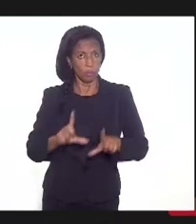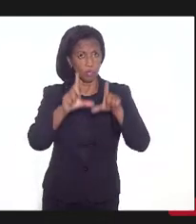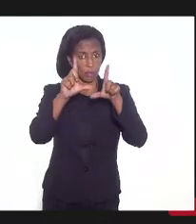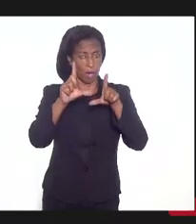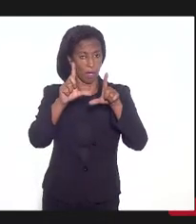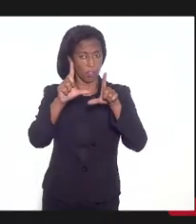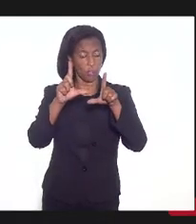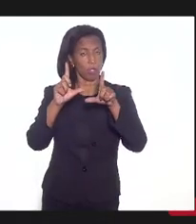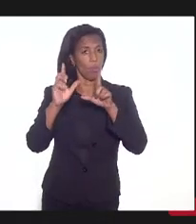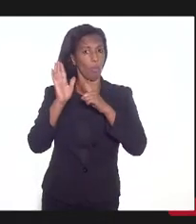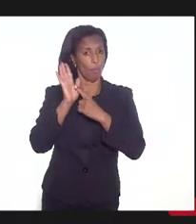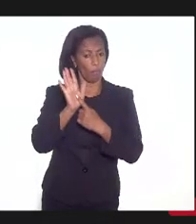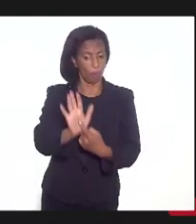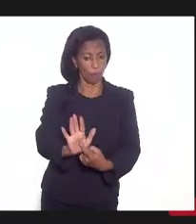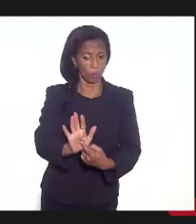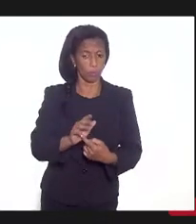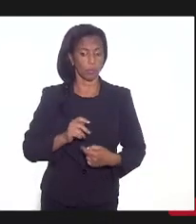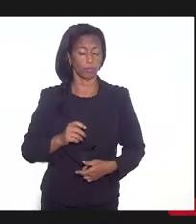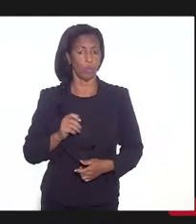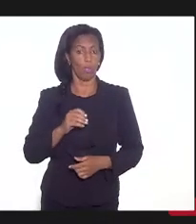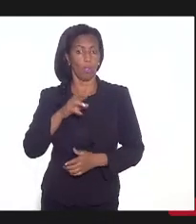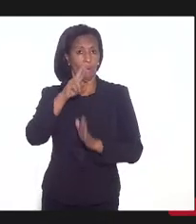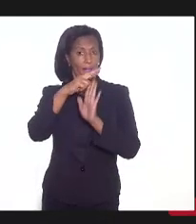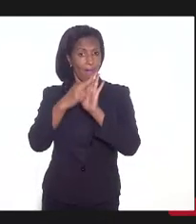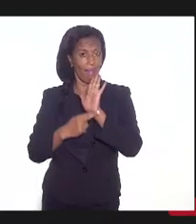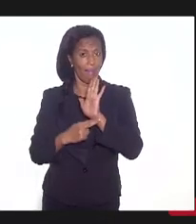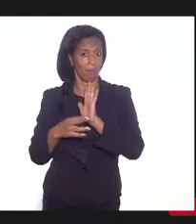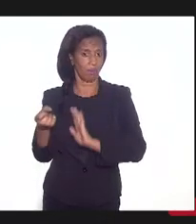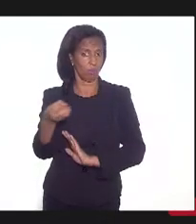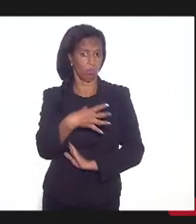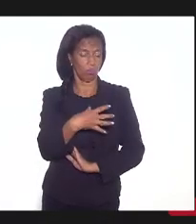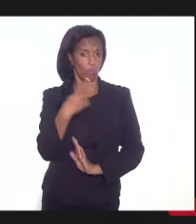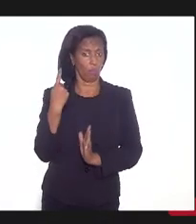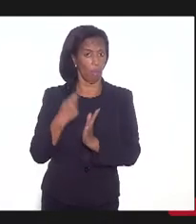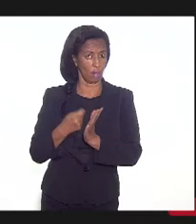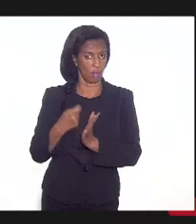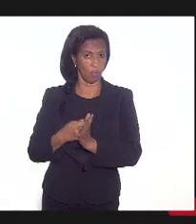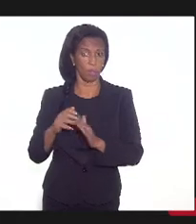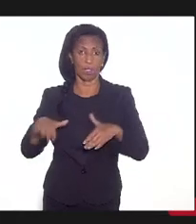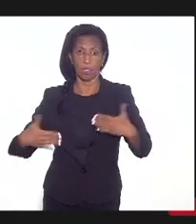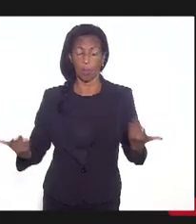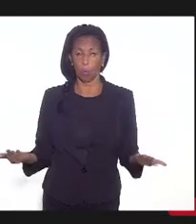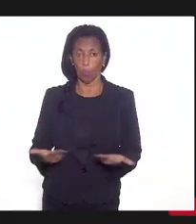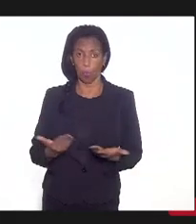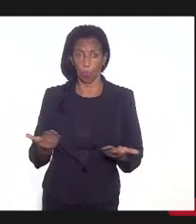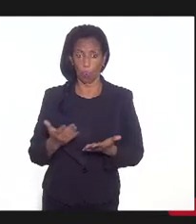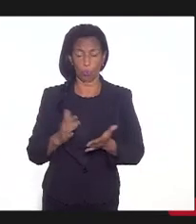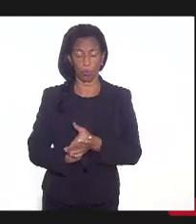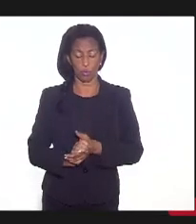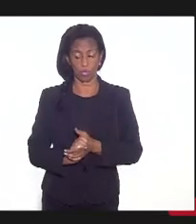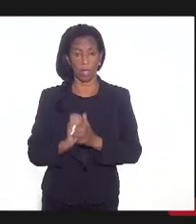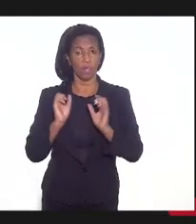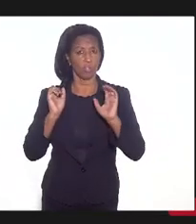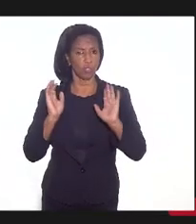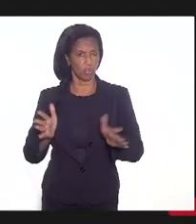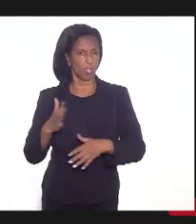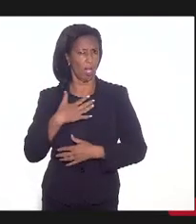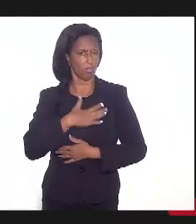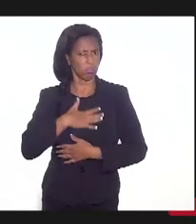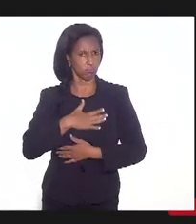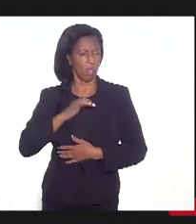pelo regras do novo regime. Então, hoje, a gente já goza desses